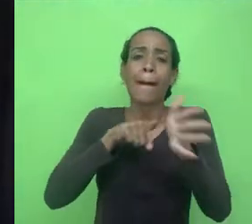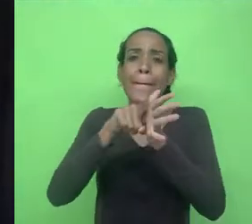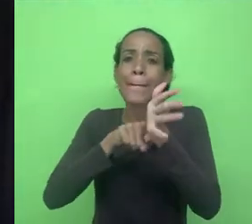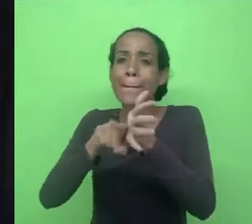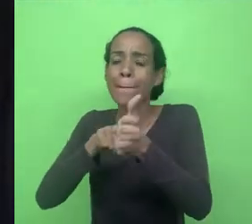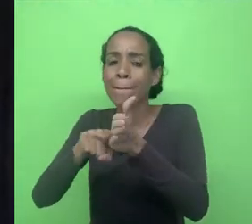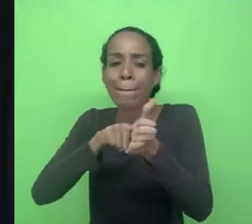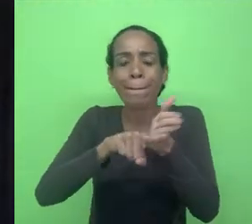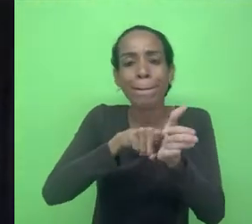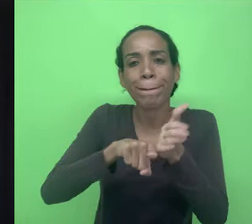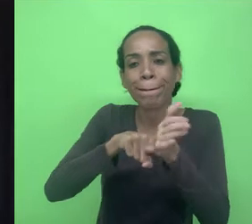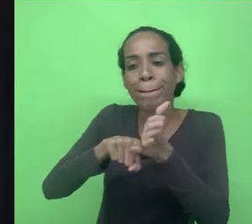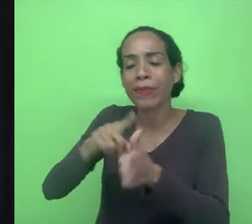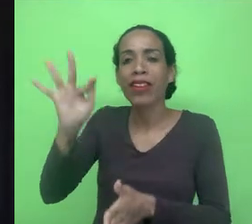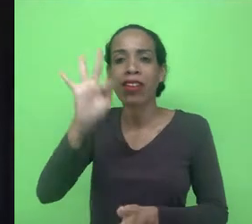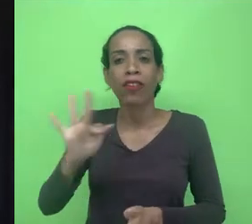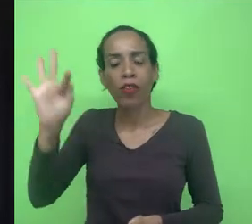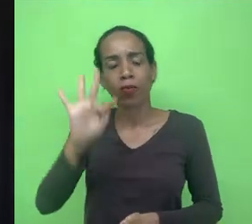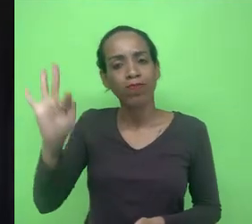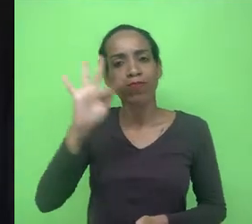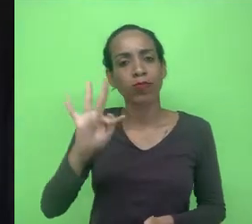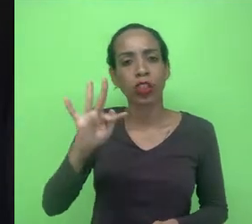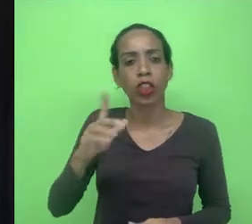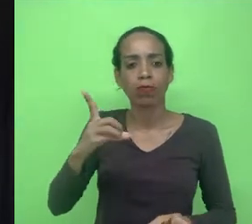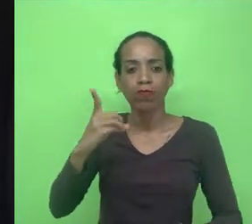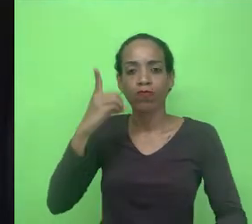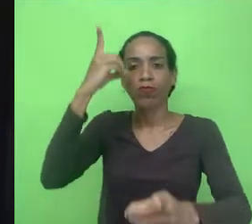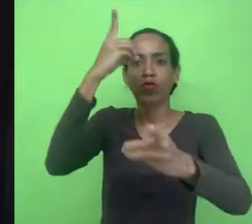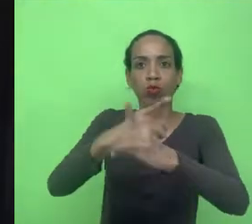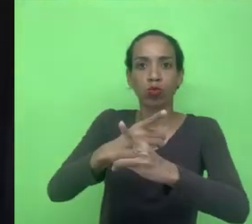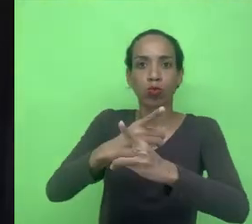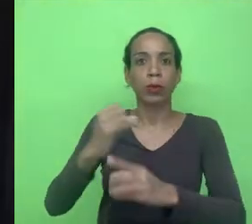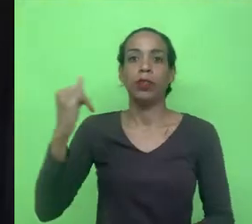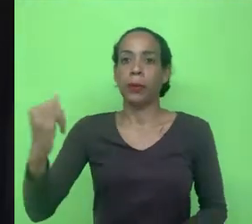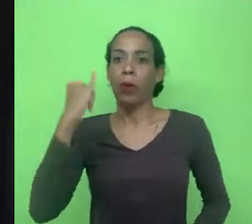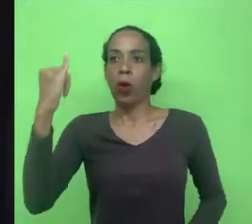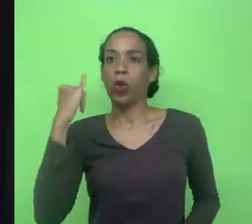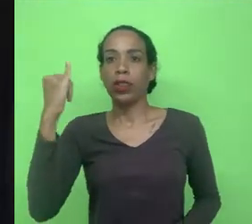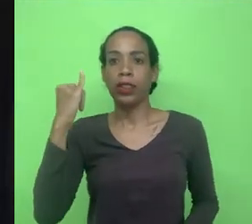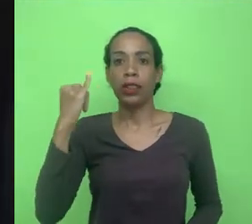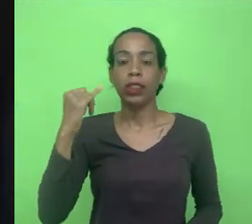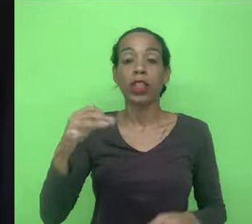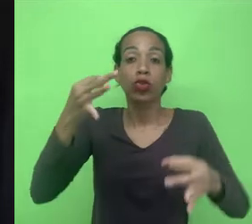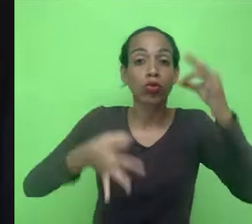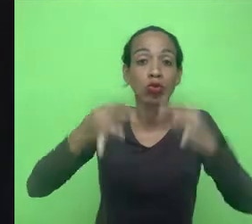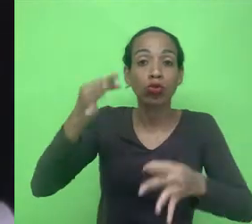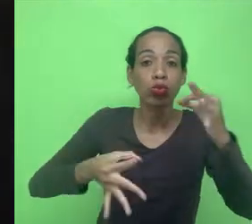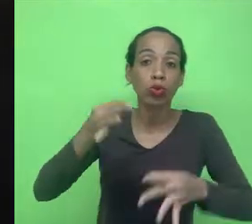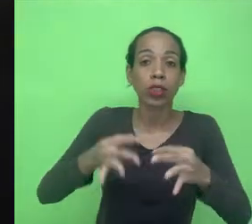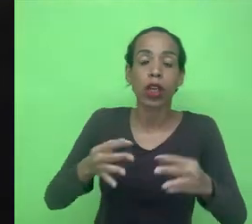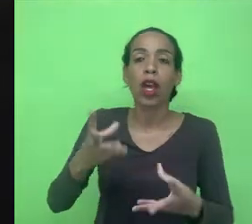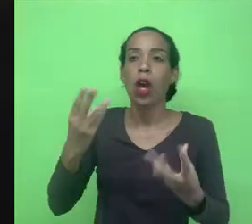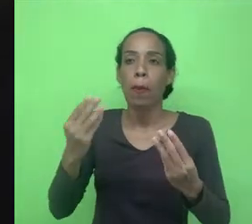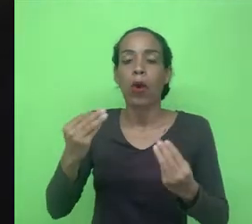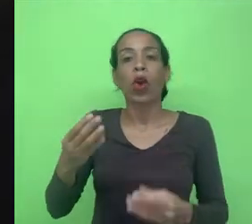encontrando uma relevância maior nos andamentos do Poder Judiciário. E ações como essa são importantíssimas para que